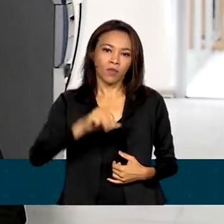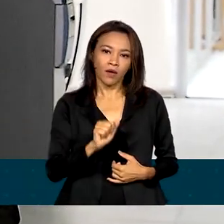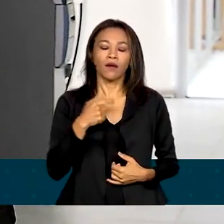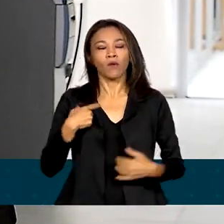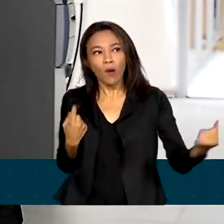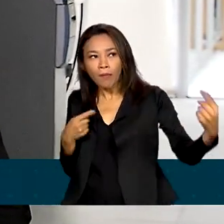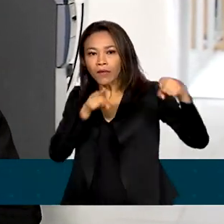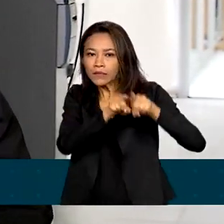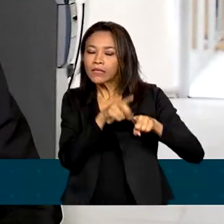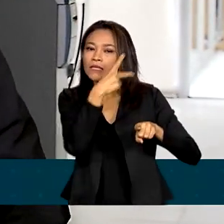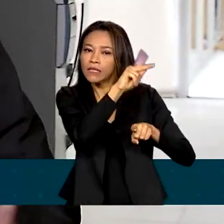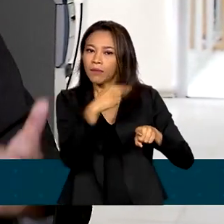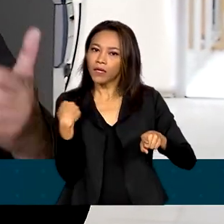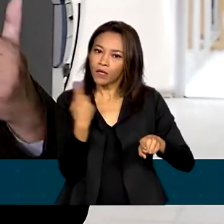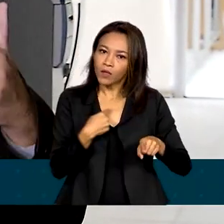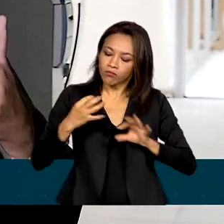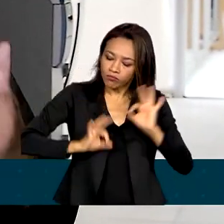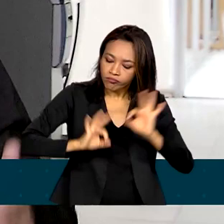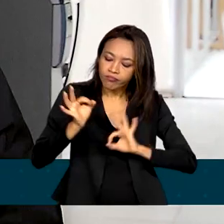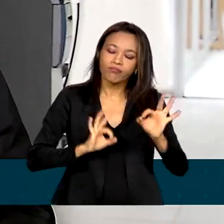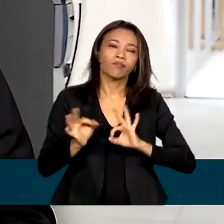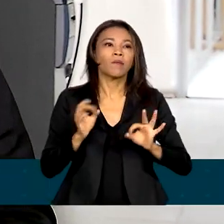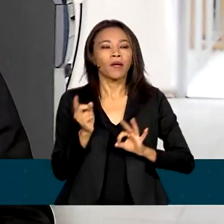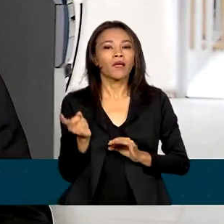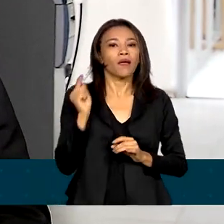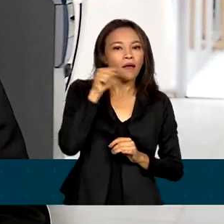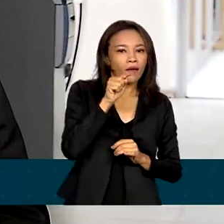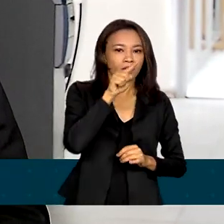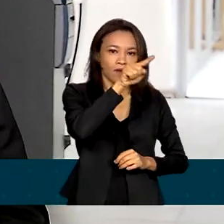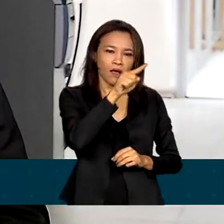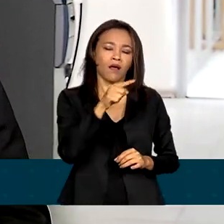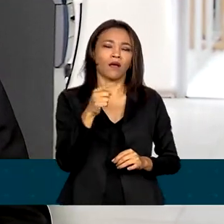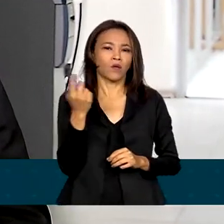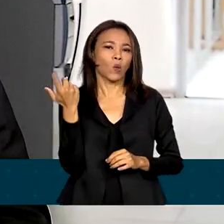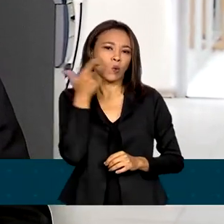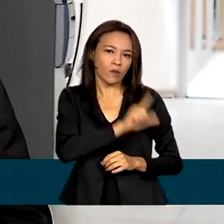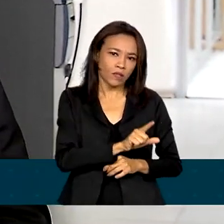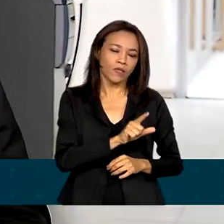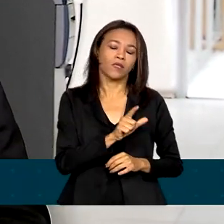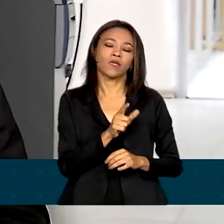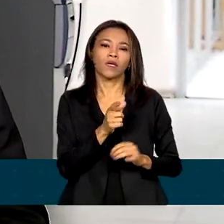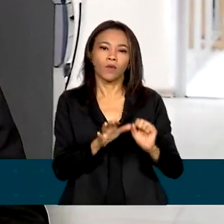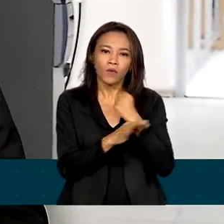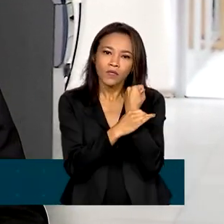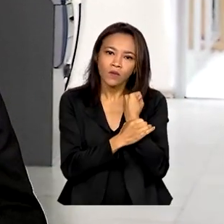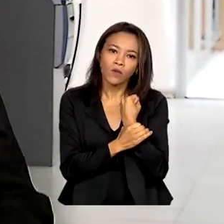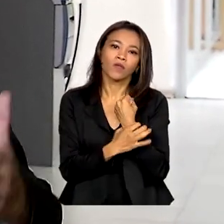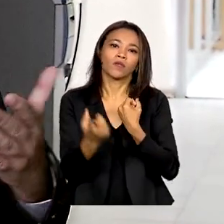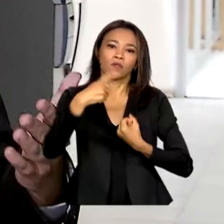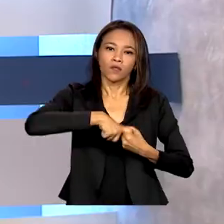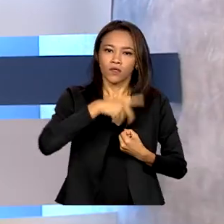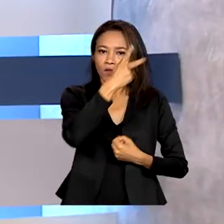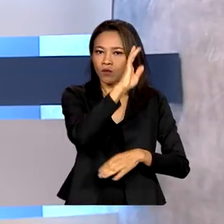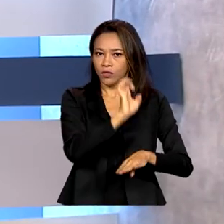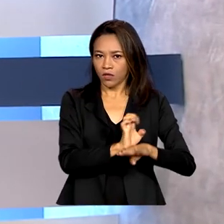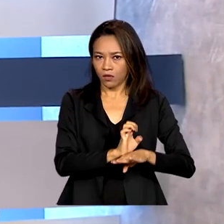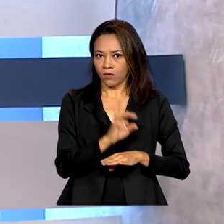o Estado, vai garantir nos próximos dias a recomposição das condições de segurança no Estado do Rio Grande do Norte.